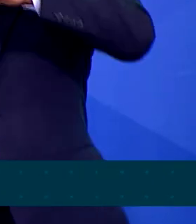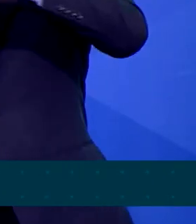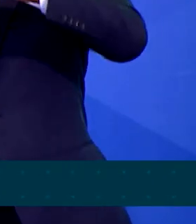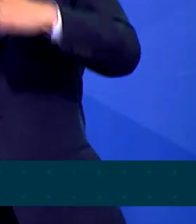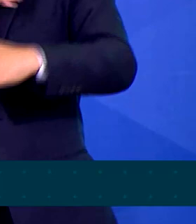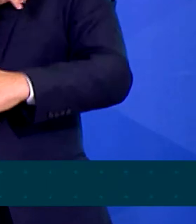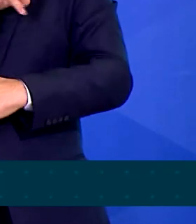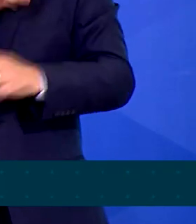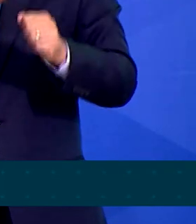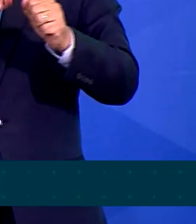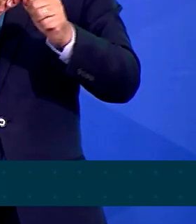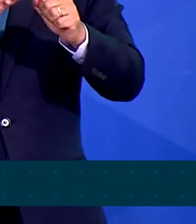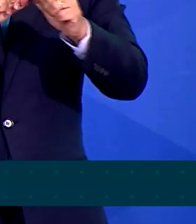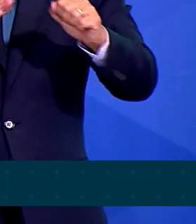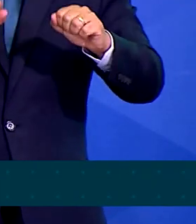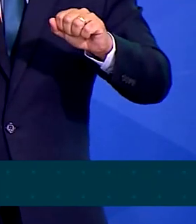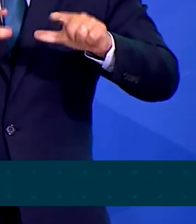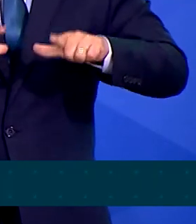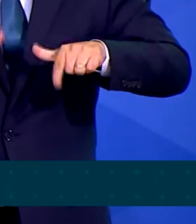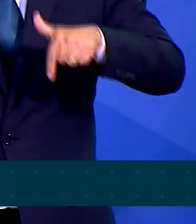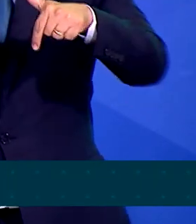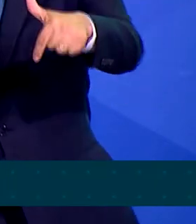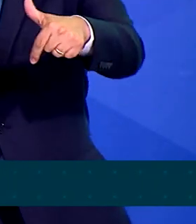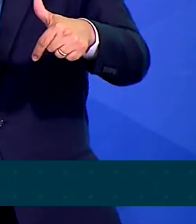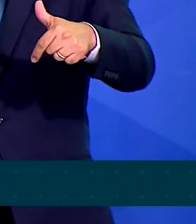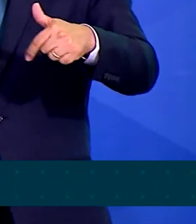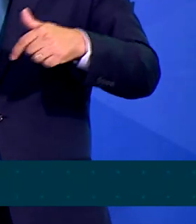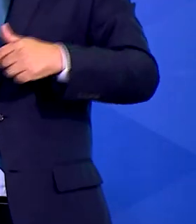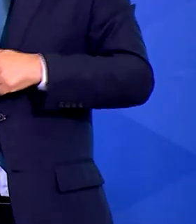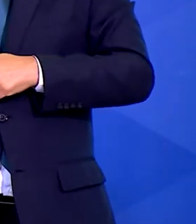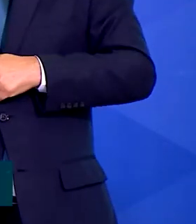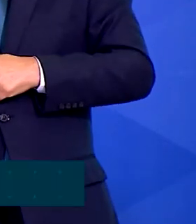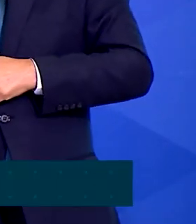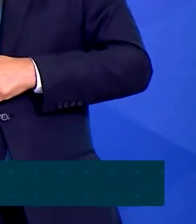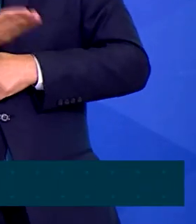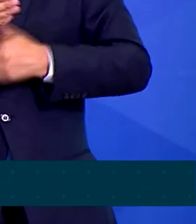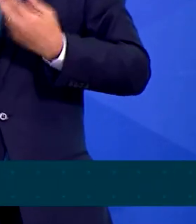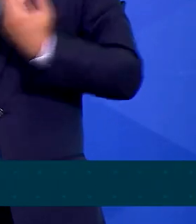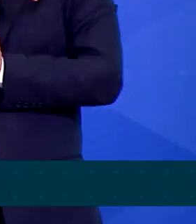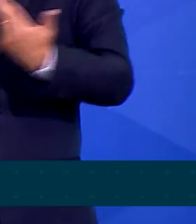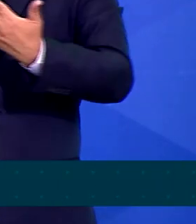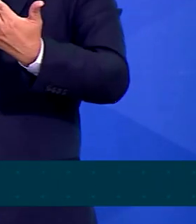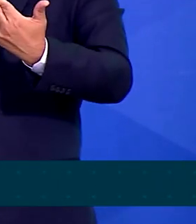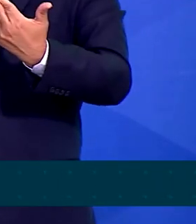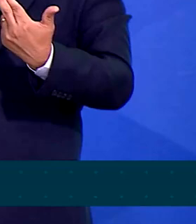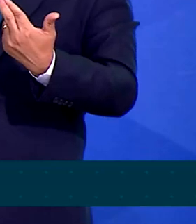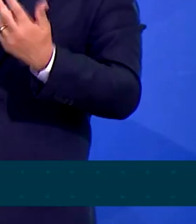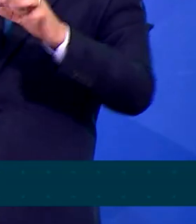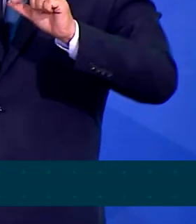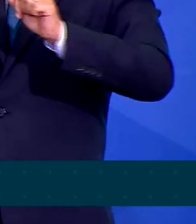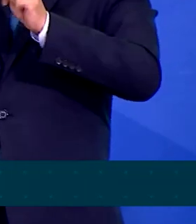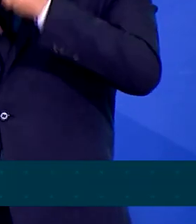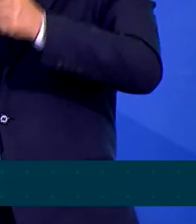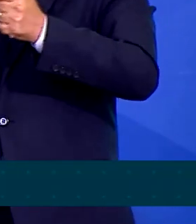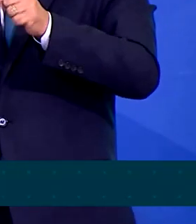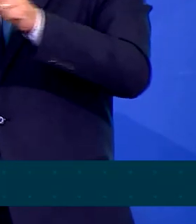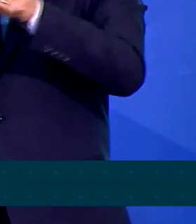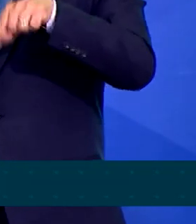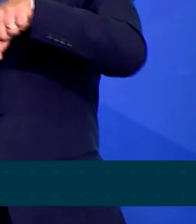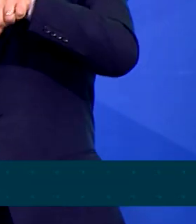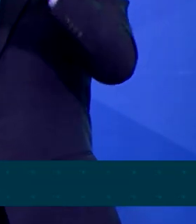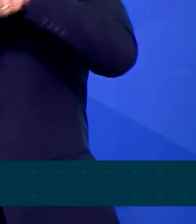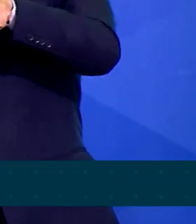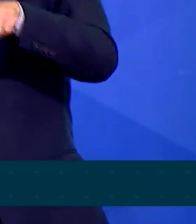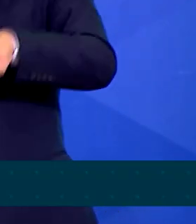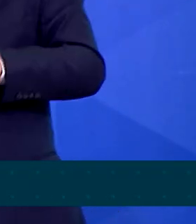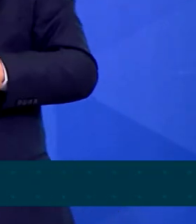fazem a logística própria de reciclagem, a logística reversa de reciclagem. E, ao mesmo tempo, nós vamos poder